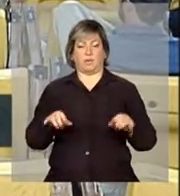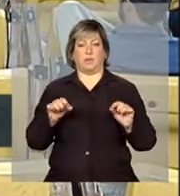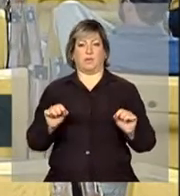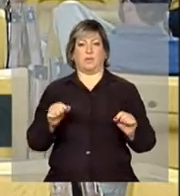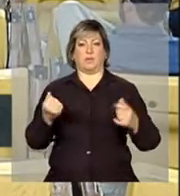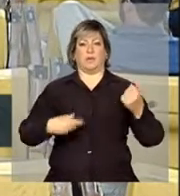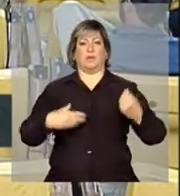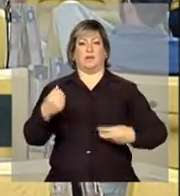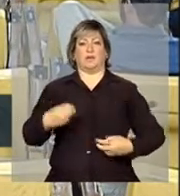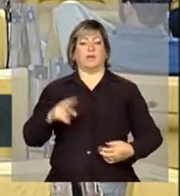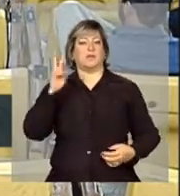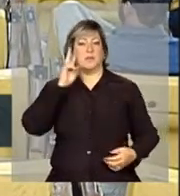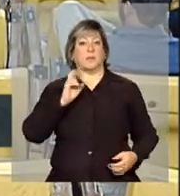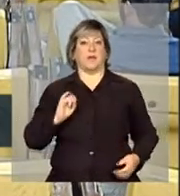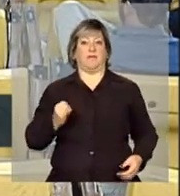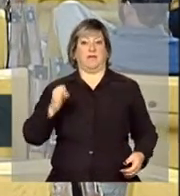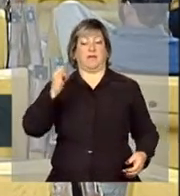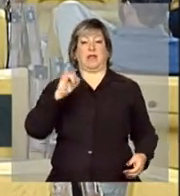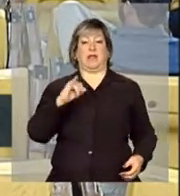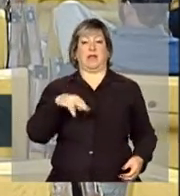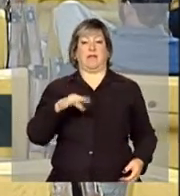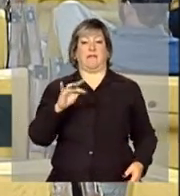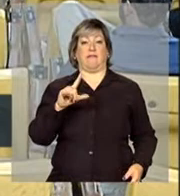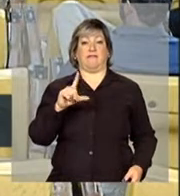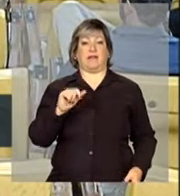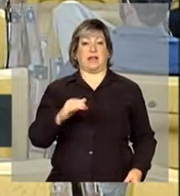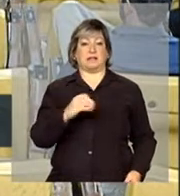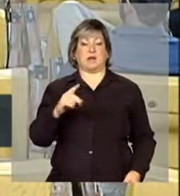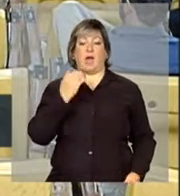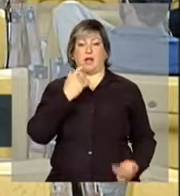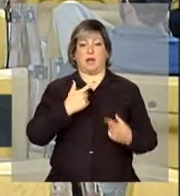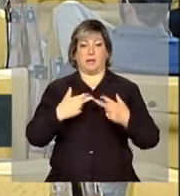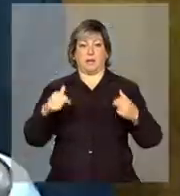apresentação sobre inflação de alimentos no Brasil.